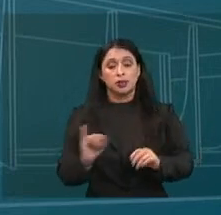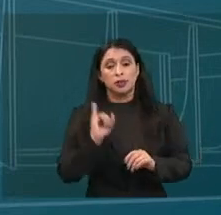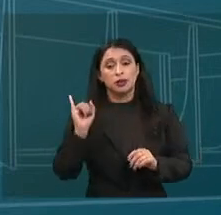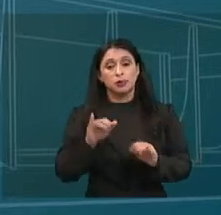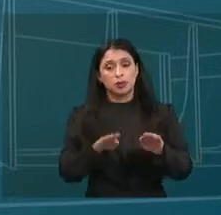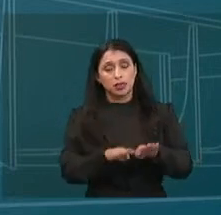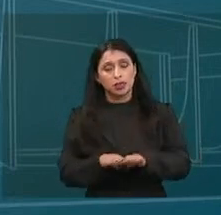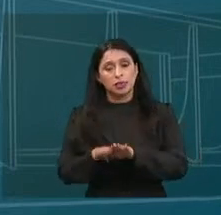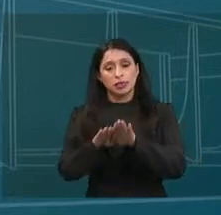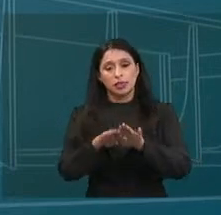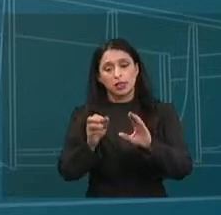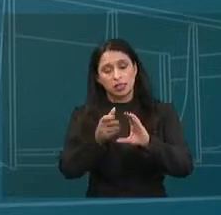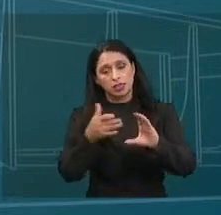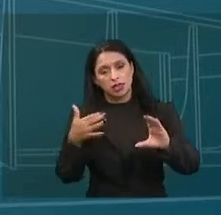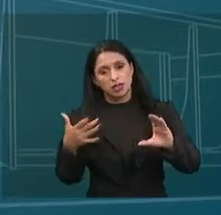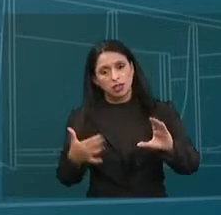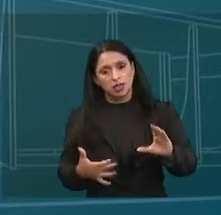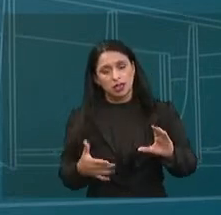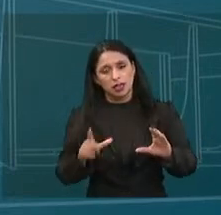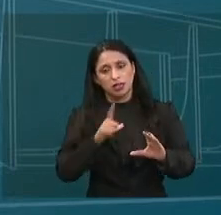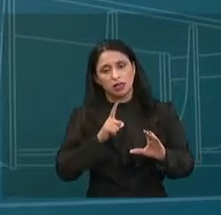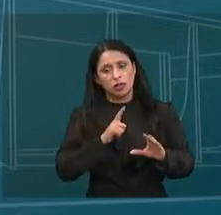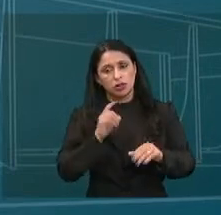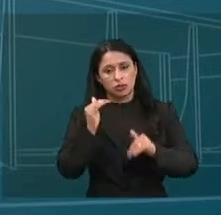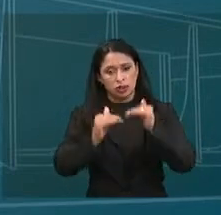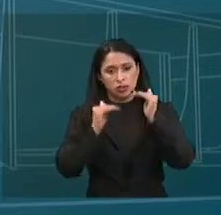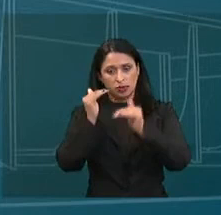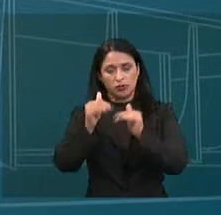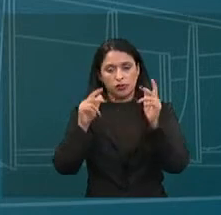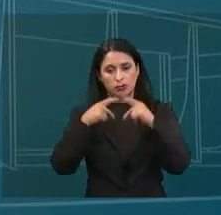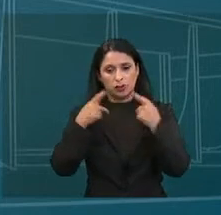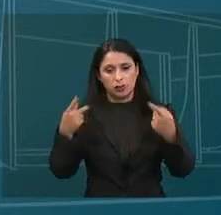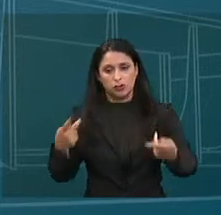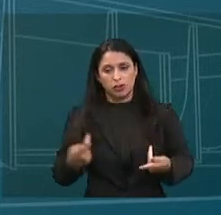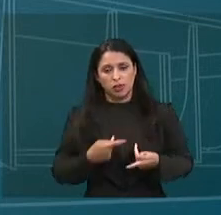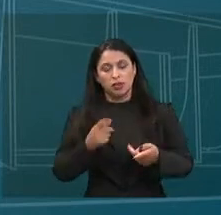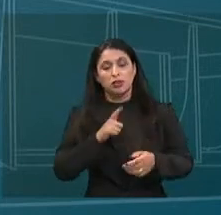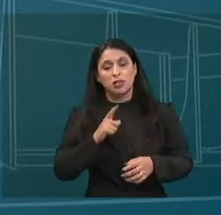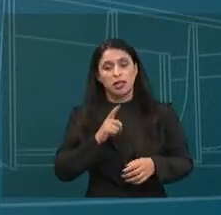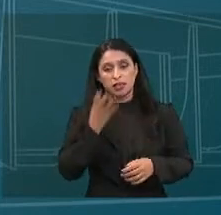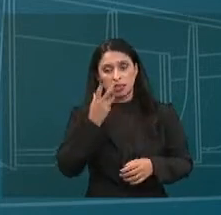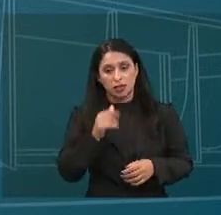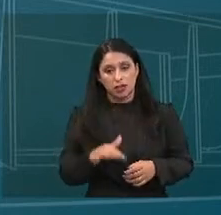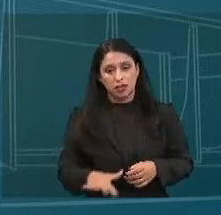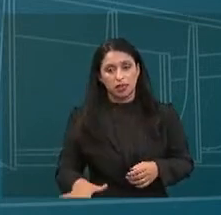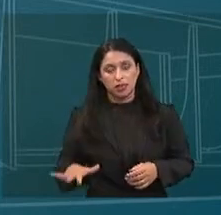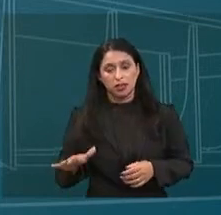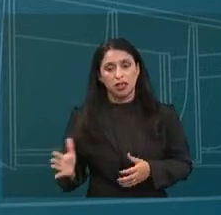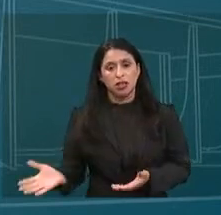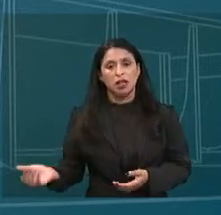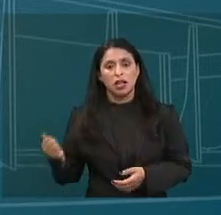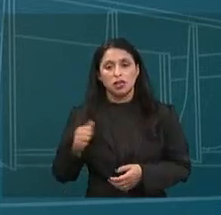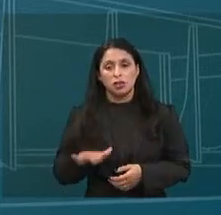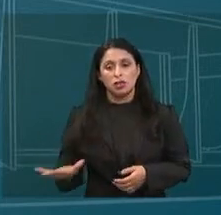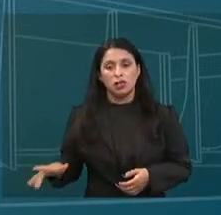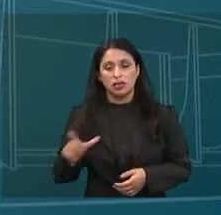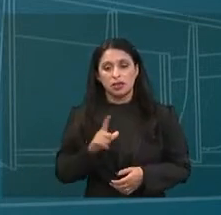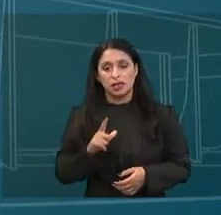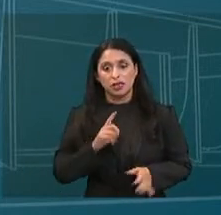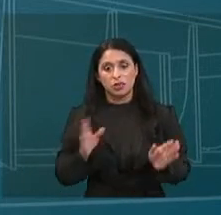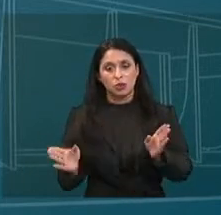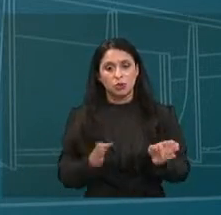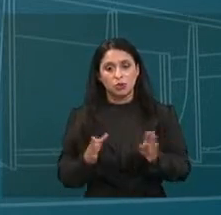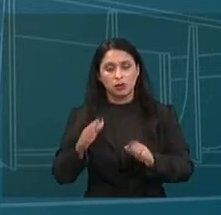igualam nas características intrínsecas ao desenvolvimento humano que fazem com que a infância e a adolescência sejam considerados períodos peculiares de